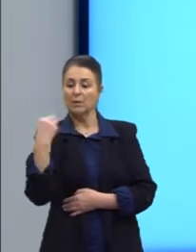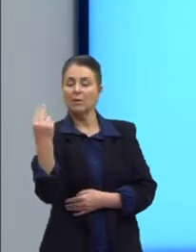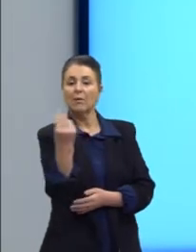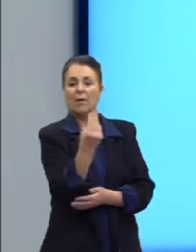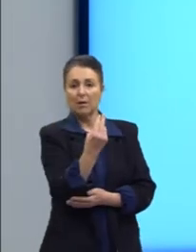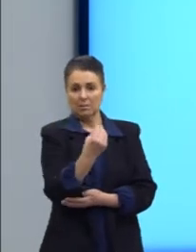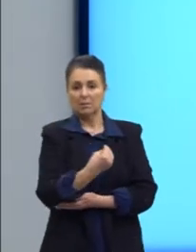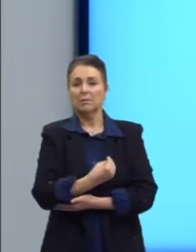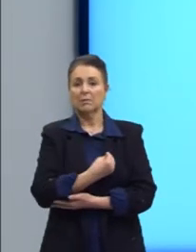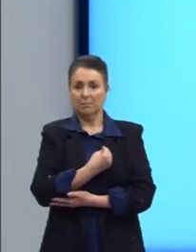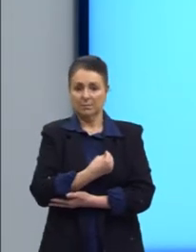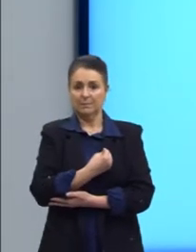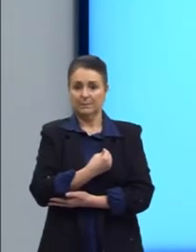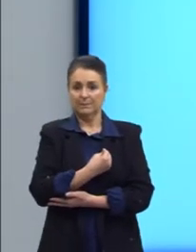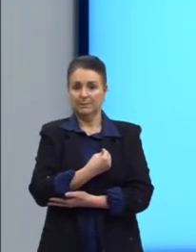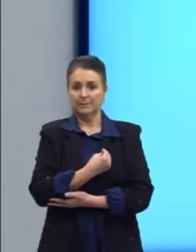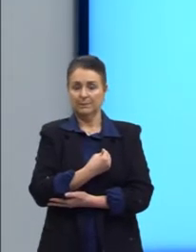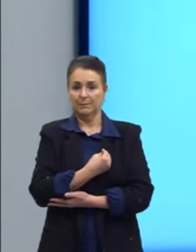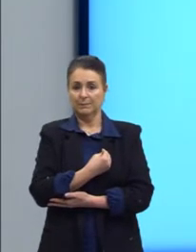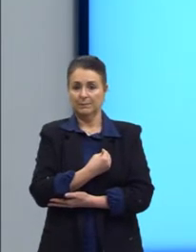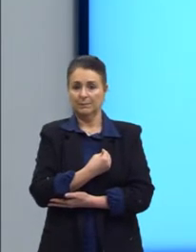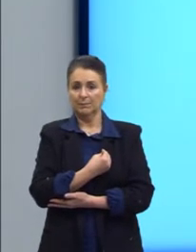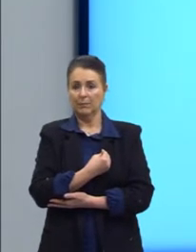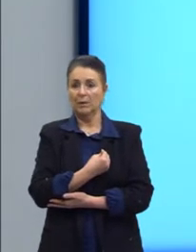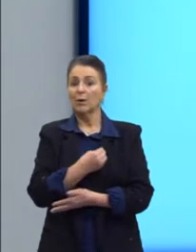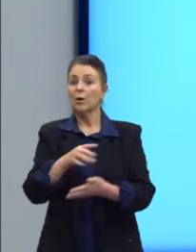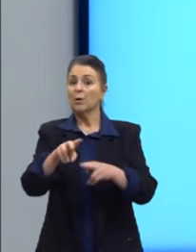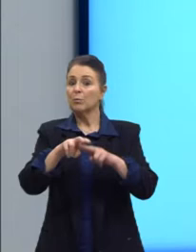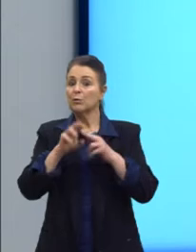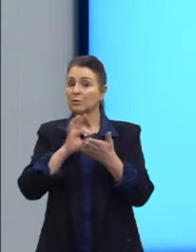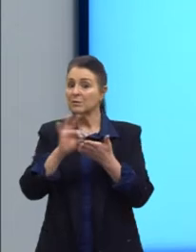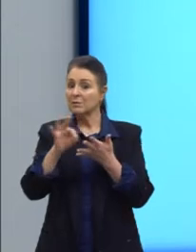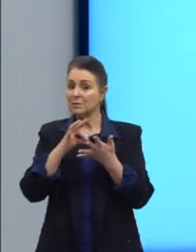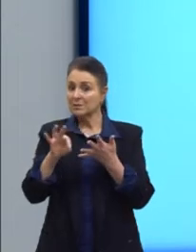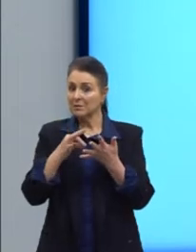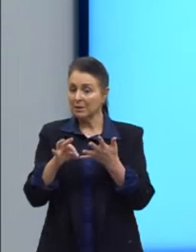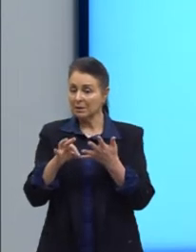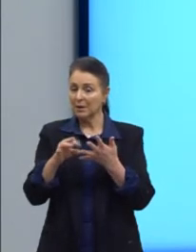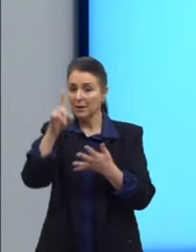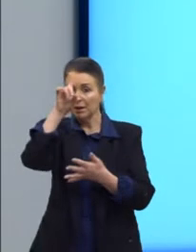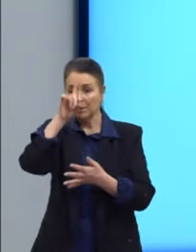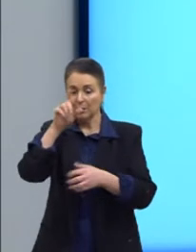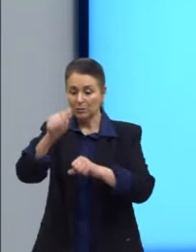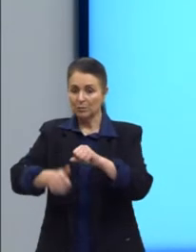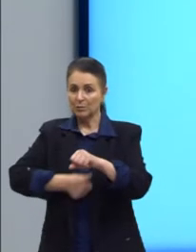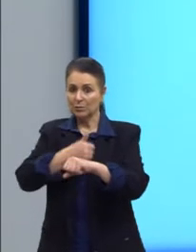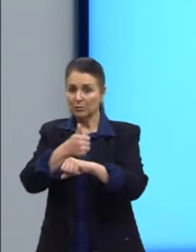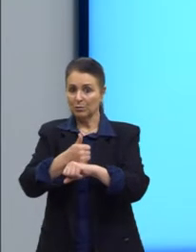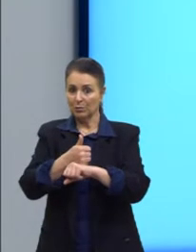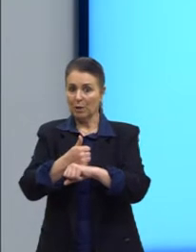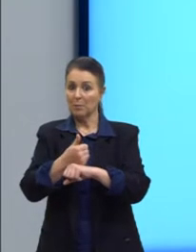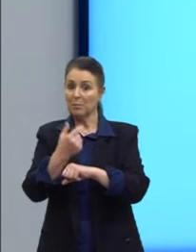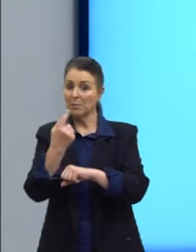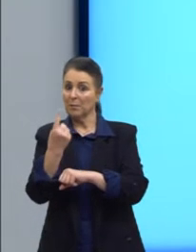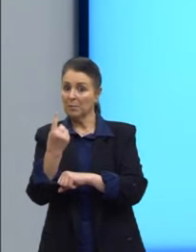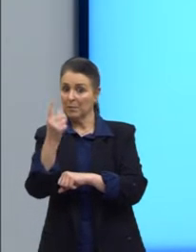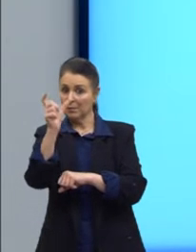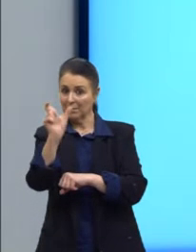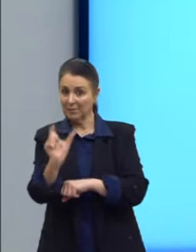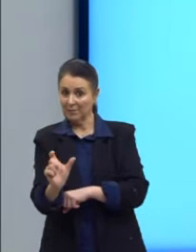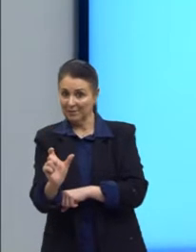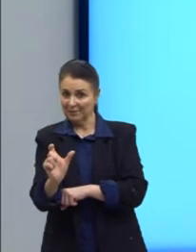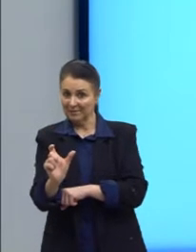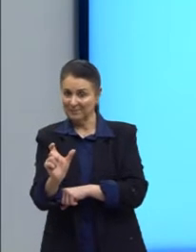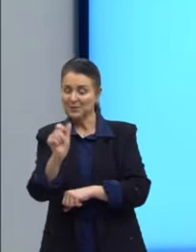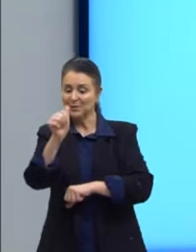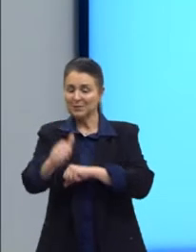Nós vivemos. Então, gente destacou ali em amarelo, substituiu a primeira pessoa. Ao invés de escrever na